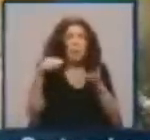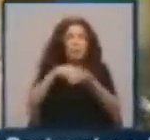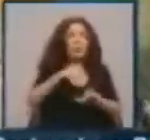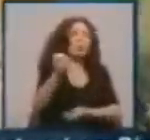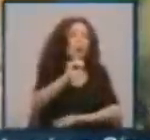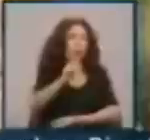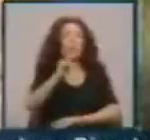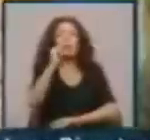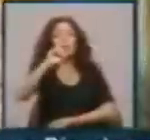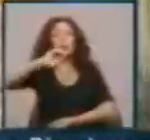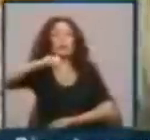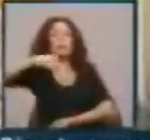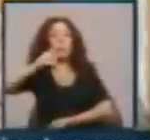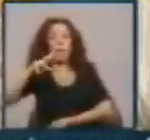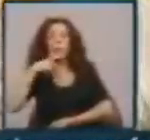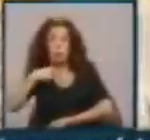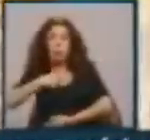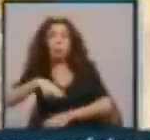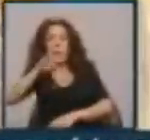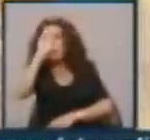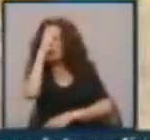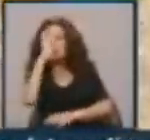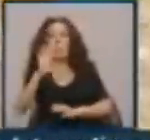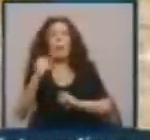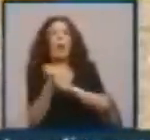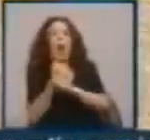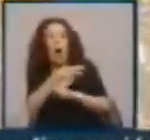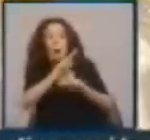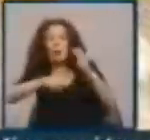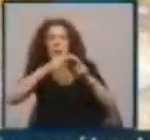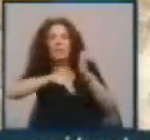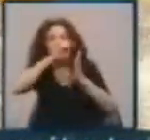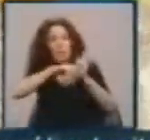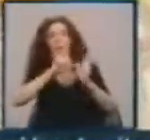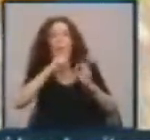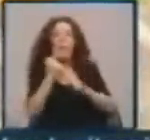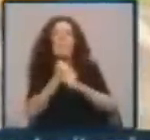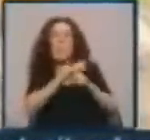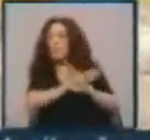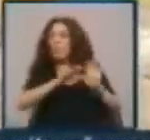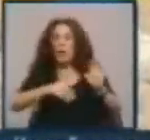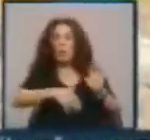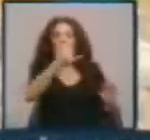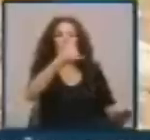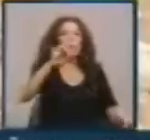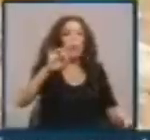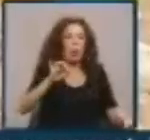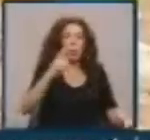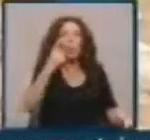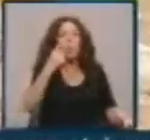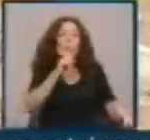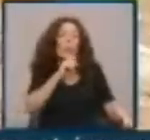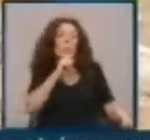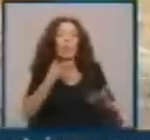O IGESPAR avança que estão a ser feitos os esforços para que as obras de recuperação possam ter lugar. Já em 2008, numa